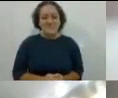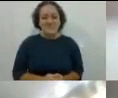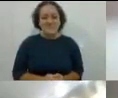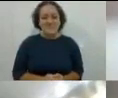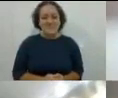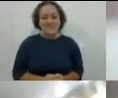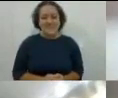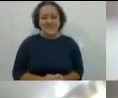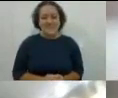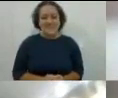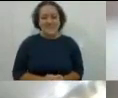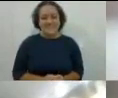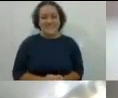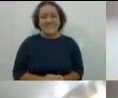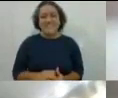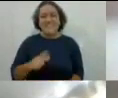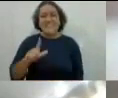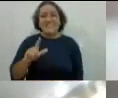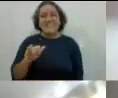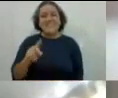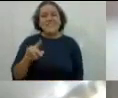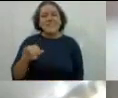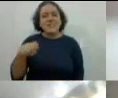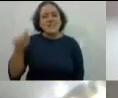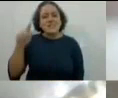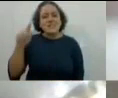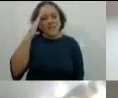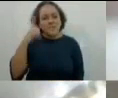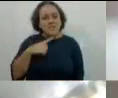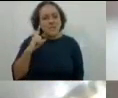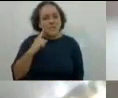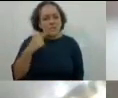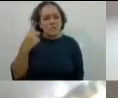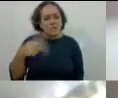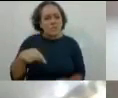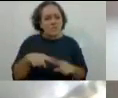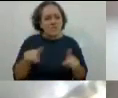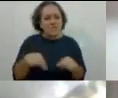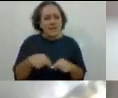Vitiane, você sabe se tem algum surdo na sala? Boa noite.